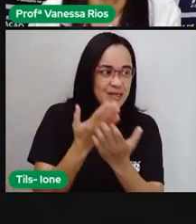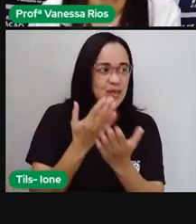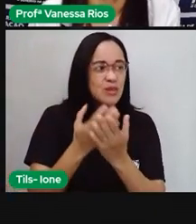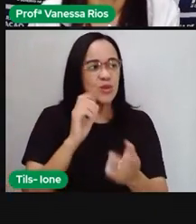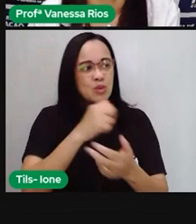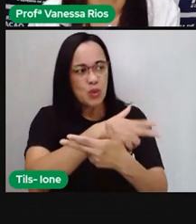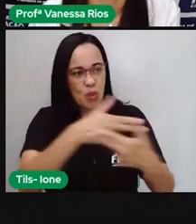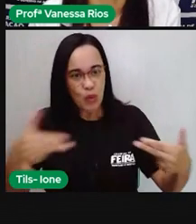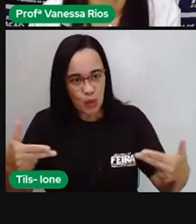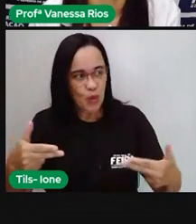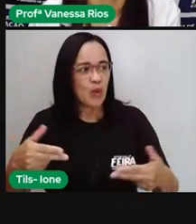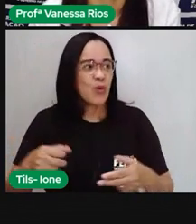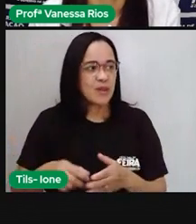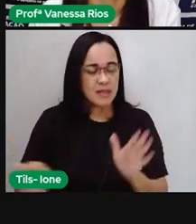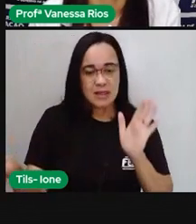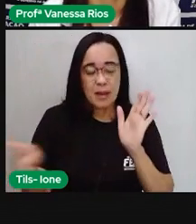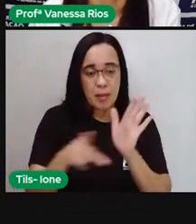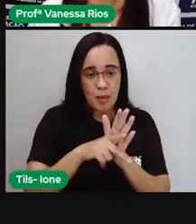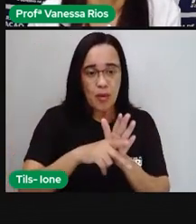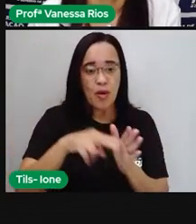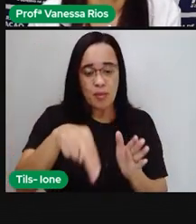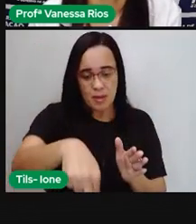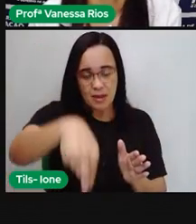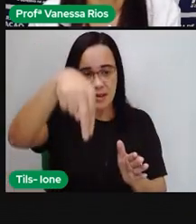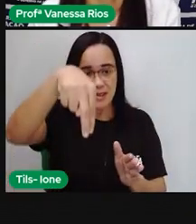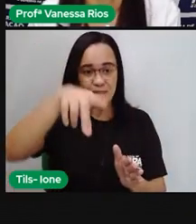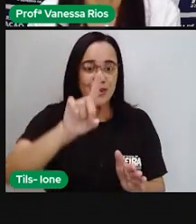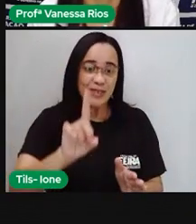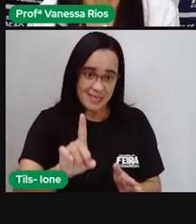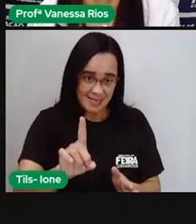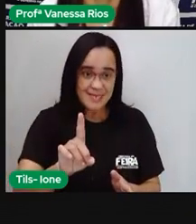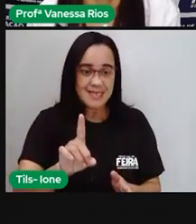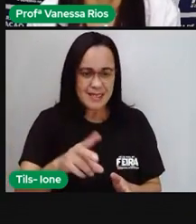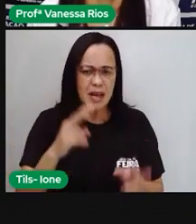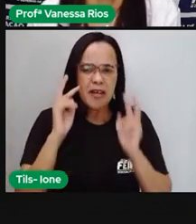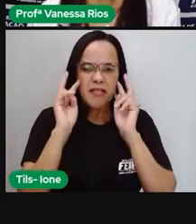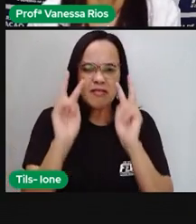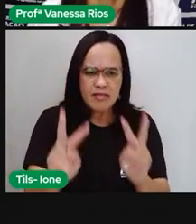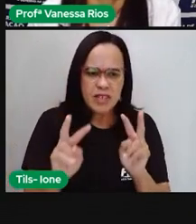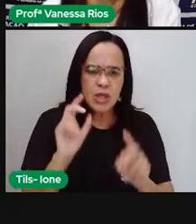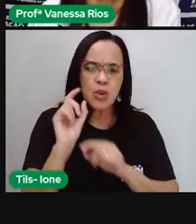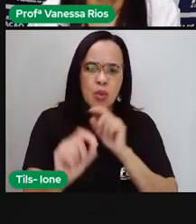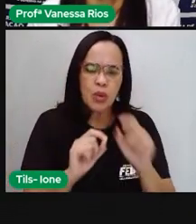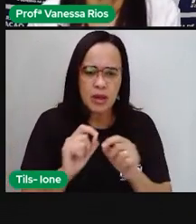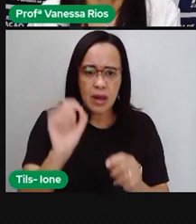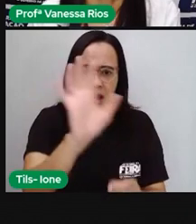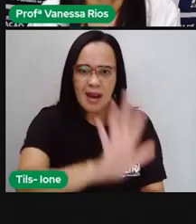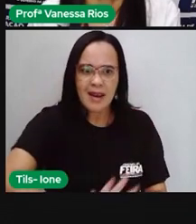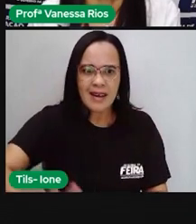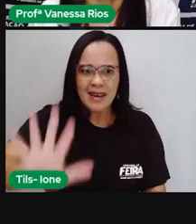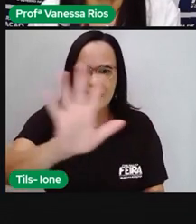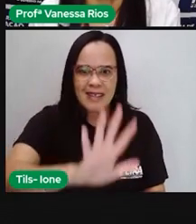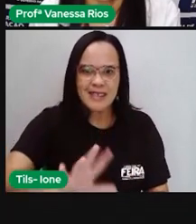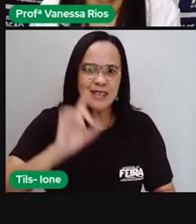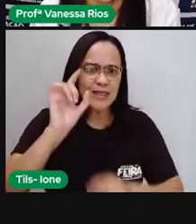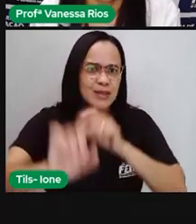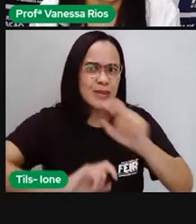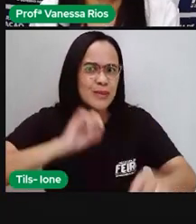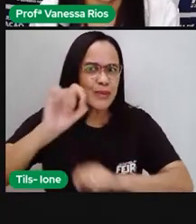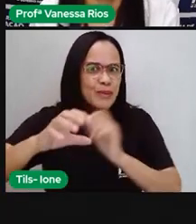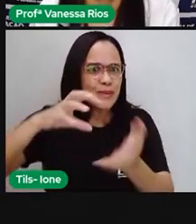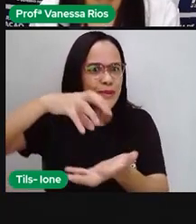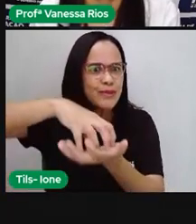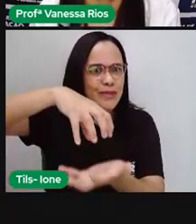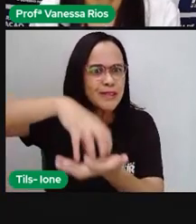que a gente vive, né? Que é a região nordeste. E a gente já observou que a região nordeste é onde se concentra aí a